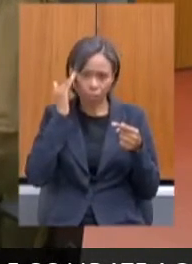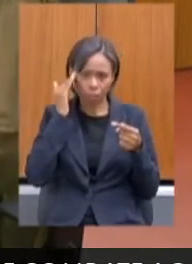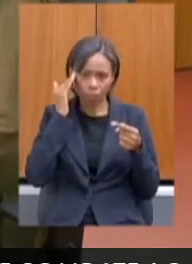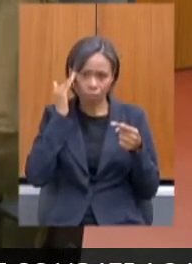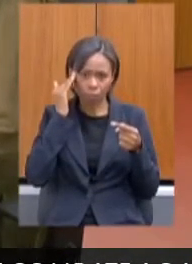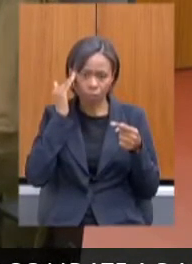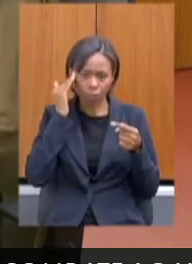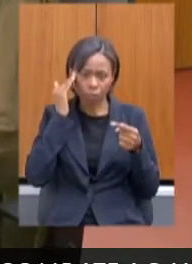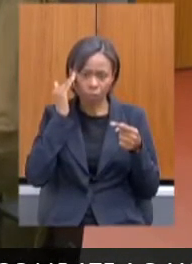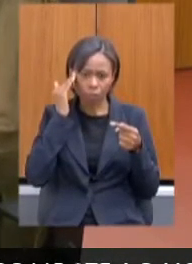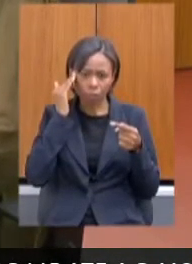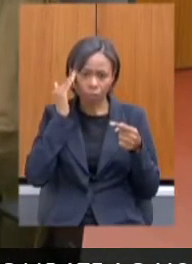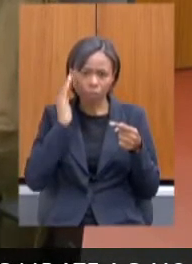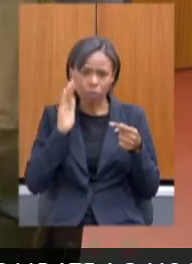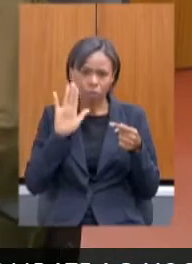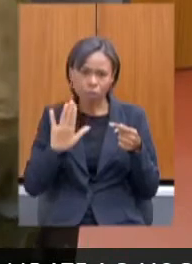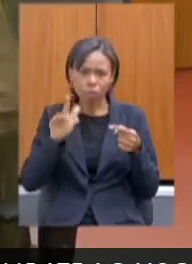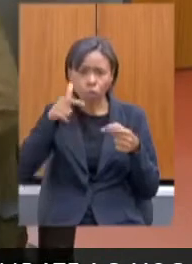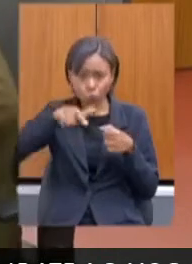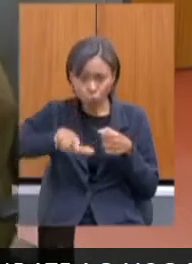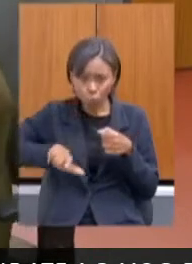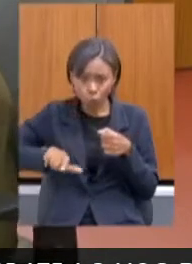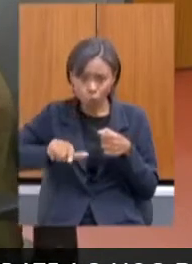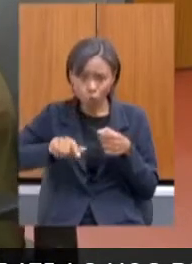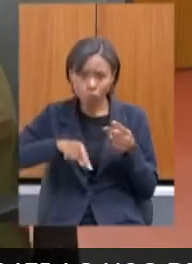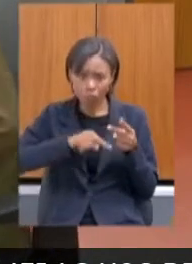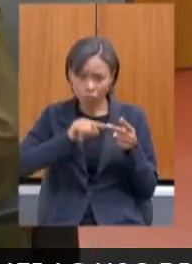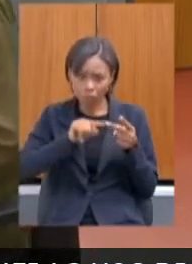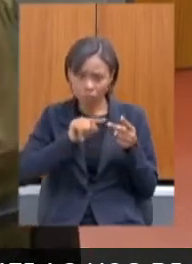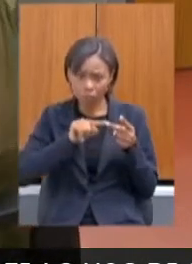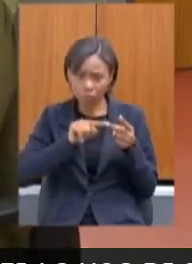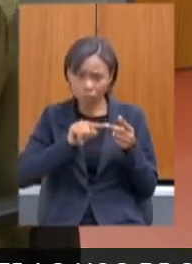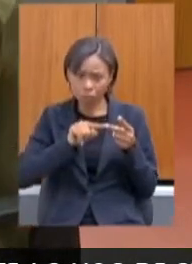Talvez você pudesse recomeçar a segunda questão.